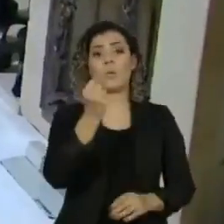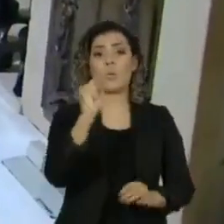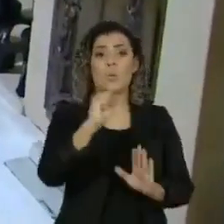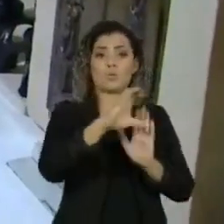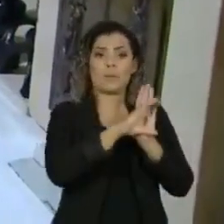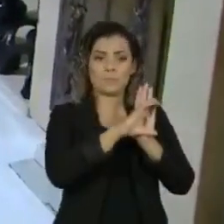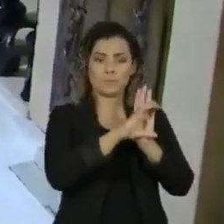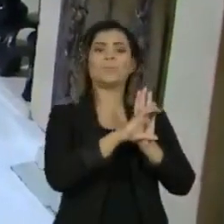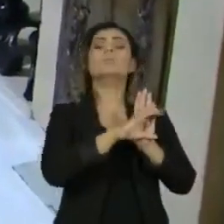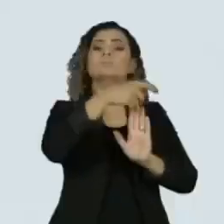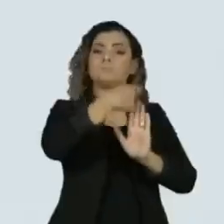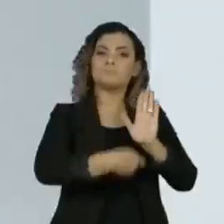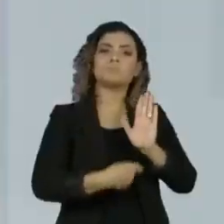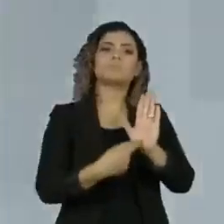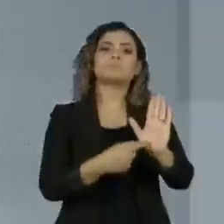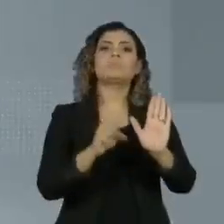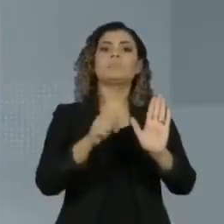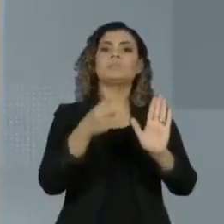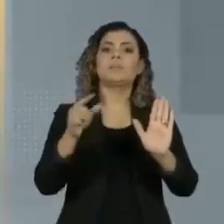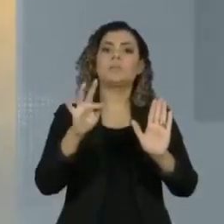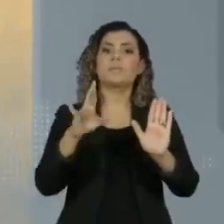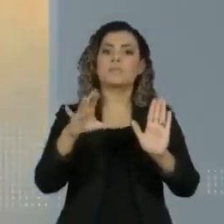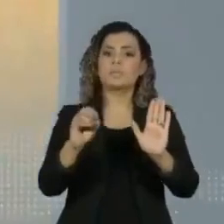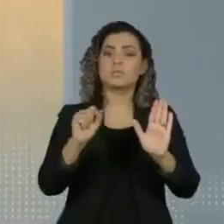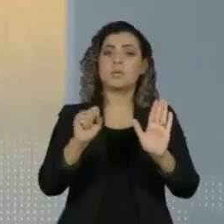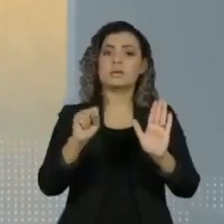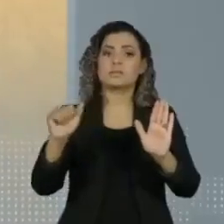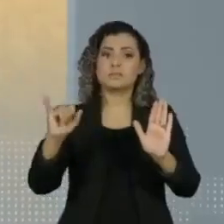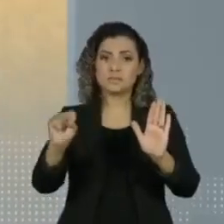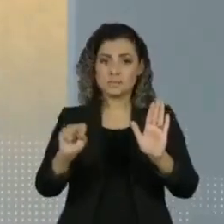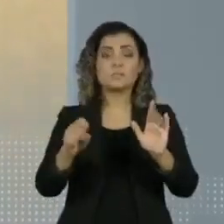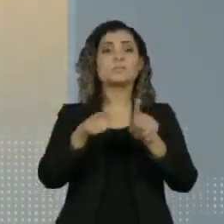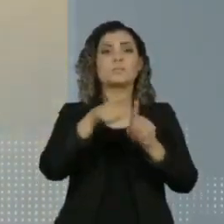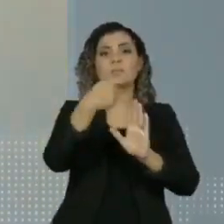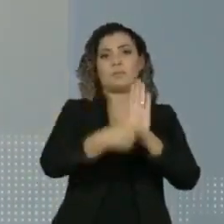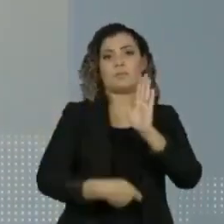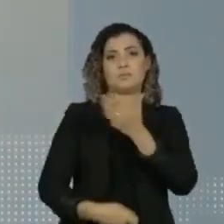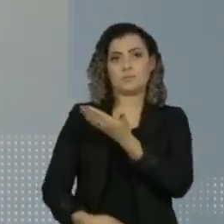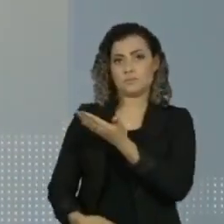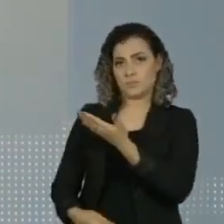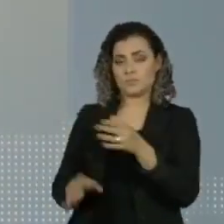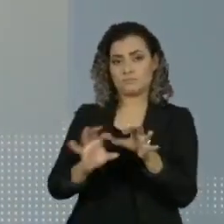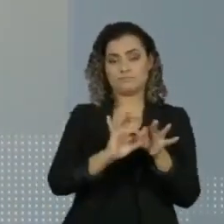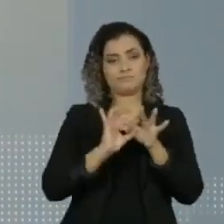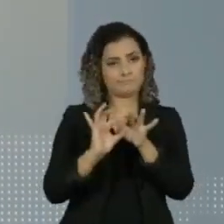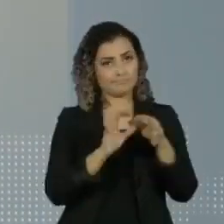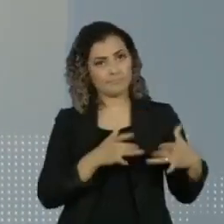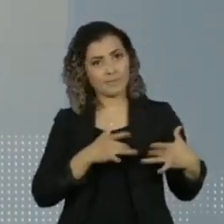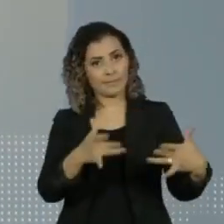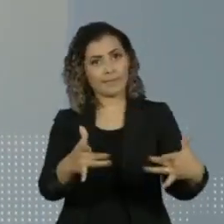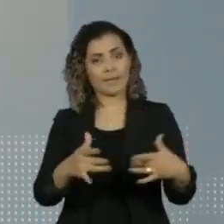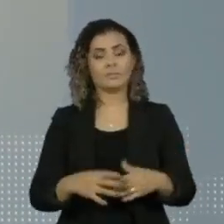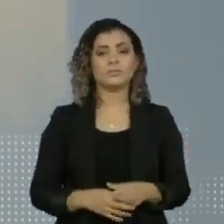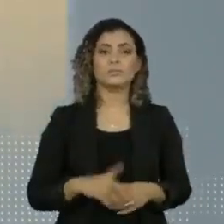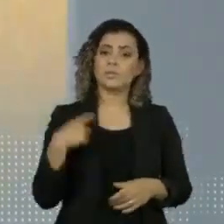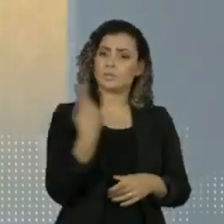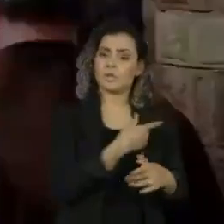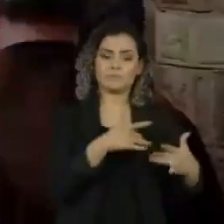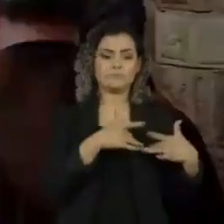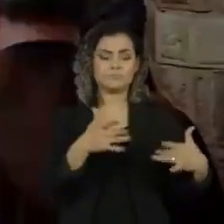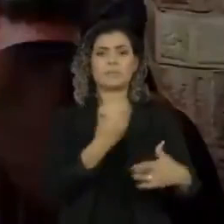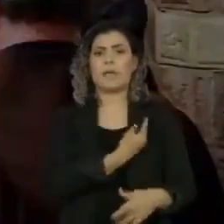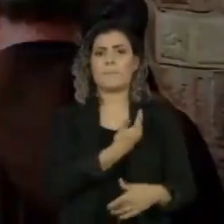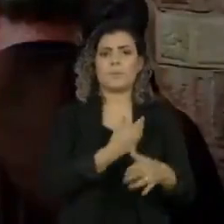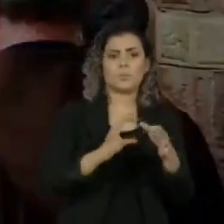ontem, dia de São Francisco de Assis, que também é autor da expressão que dá título ao texto, Fratelli Tutti, que quer dizer todos irmãos.